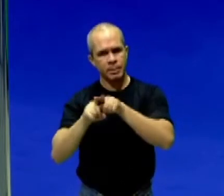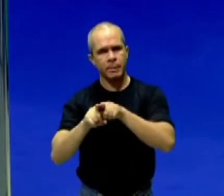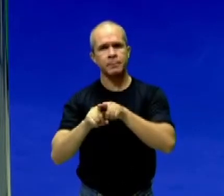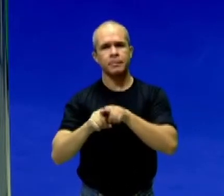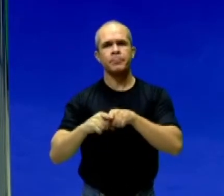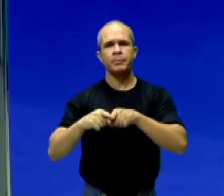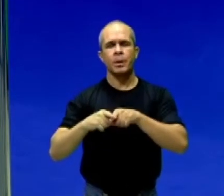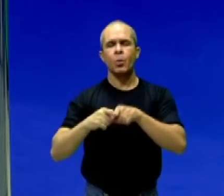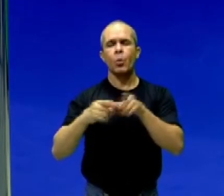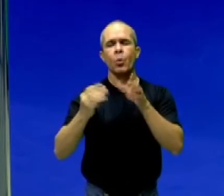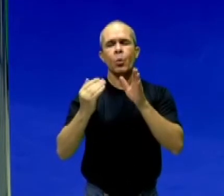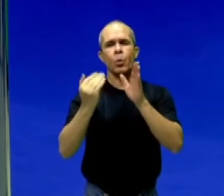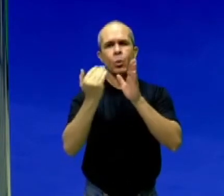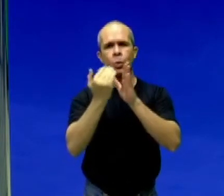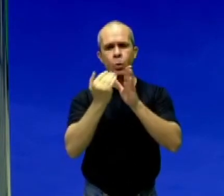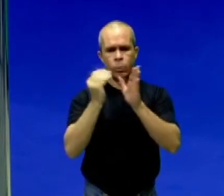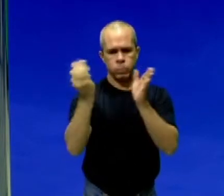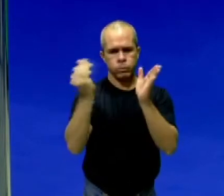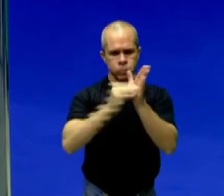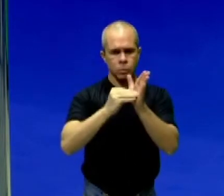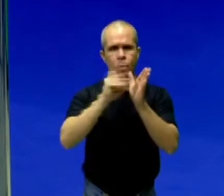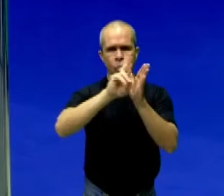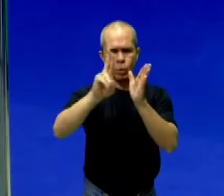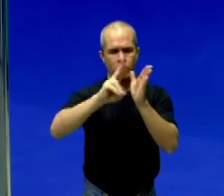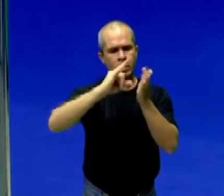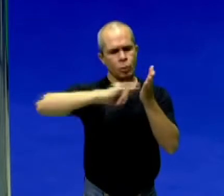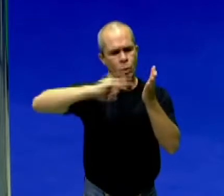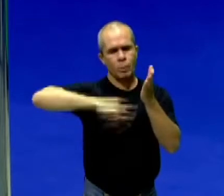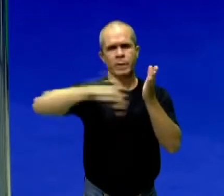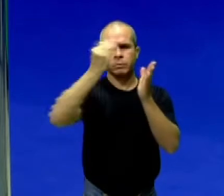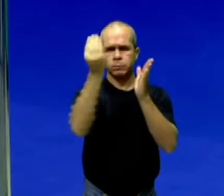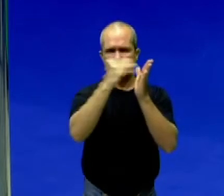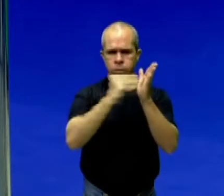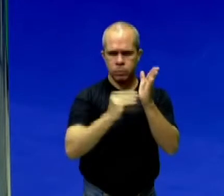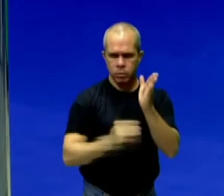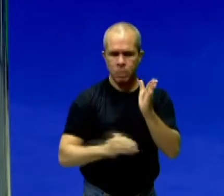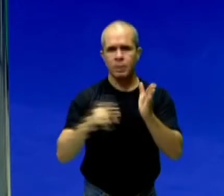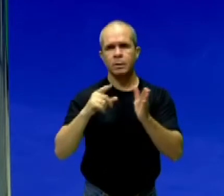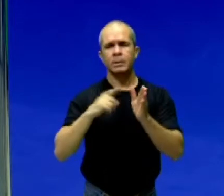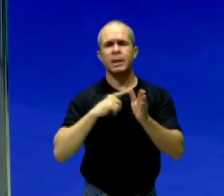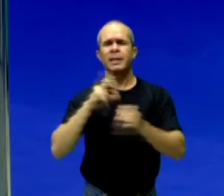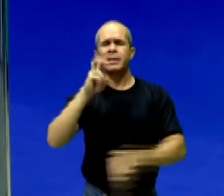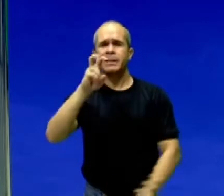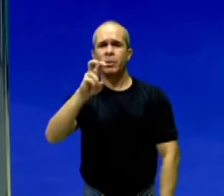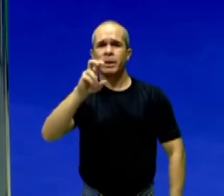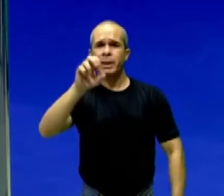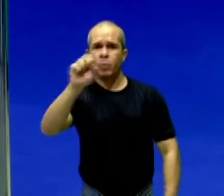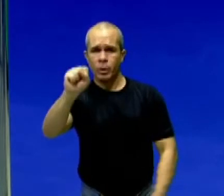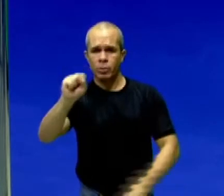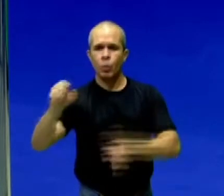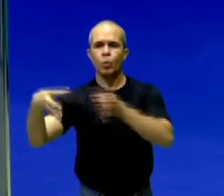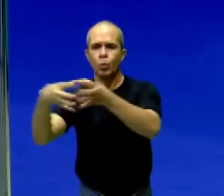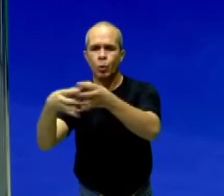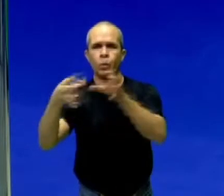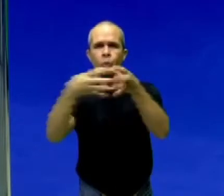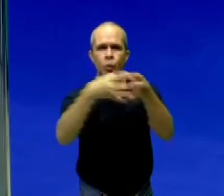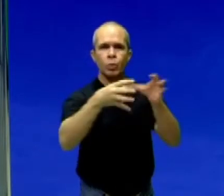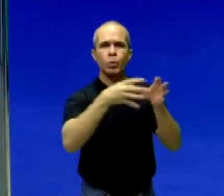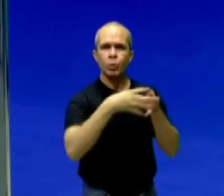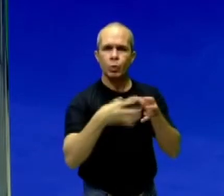na Fundação Palmares, a fundação oficial do Brasil, que cuida dos quilombos, nós temos 58 comunidades